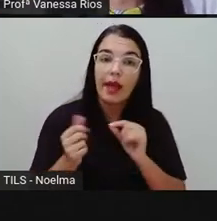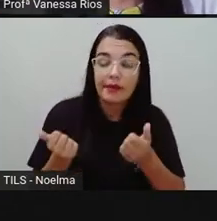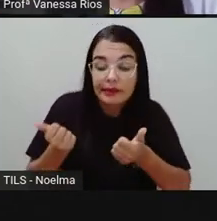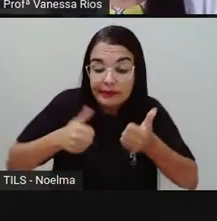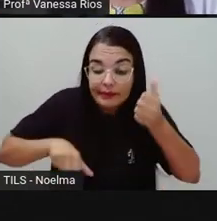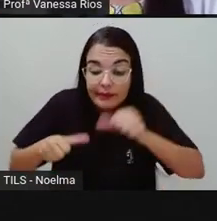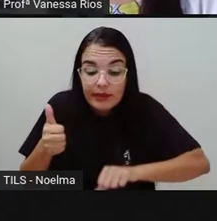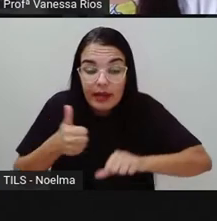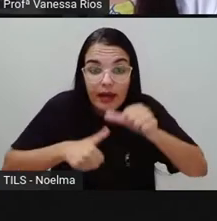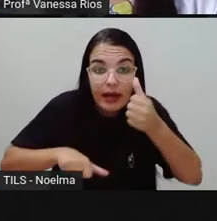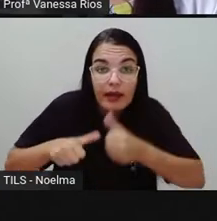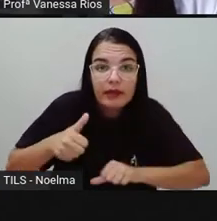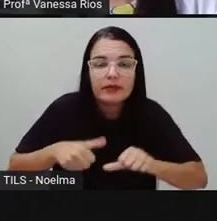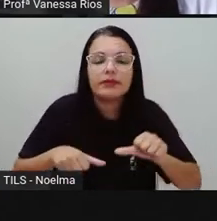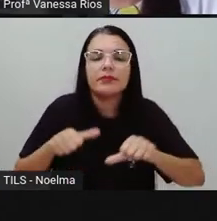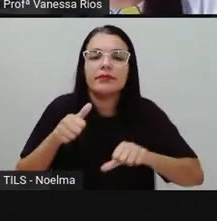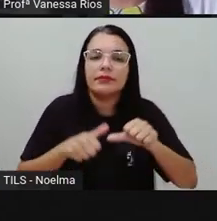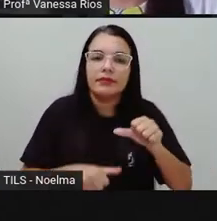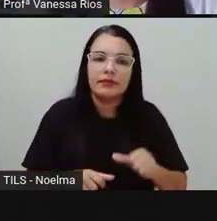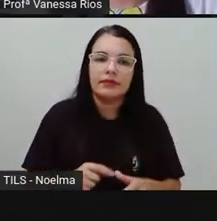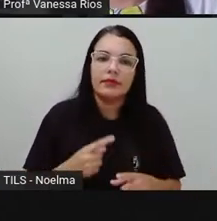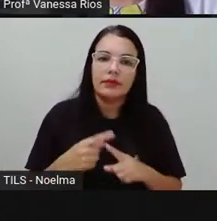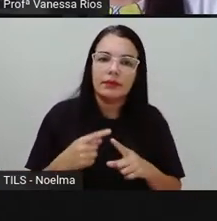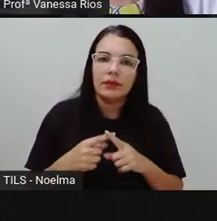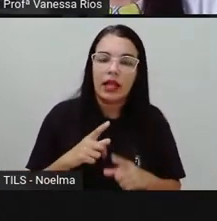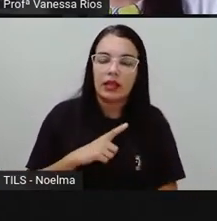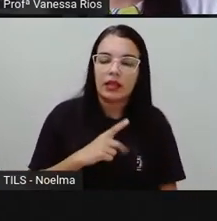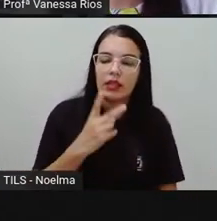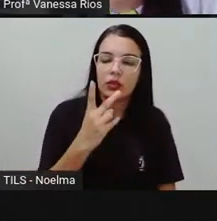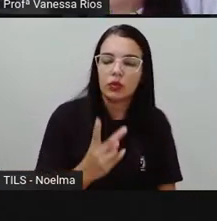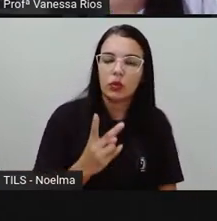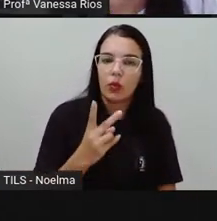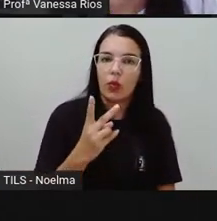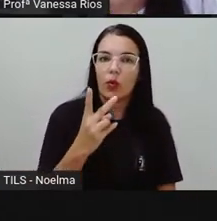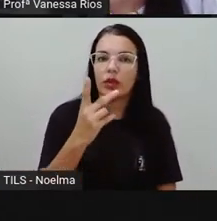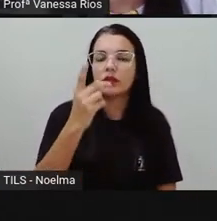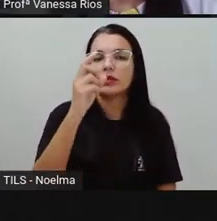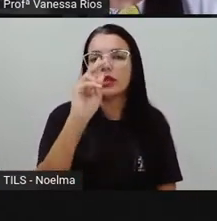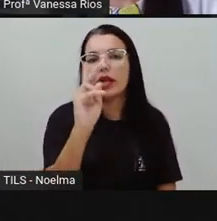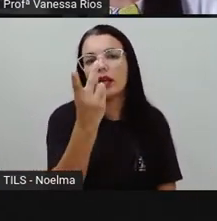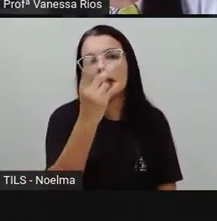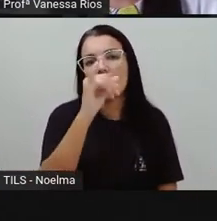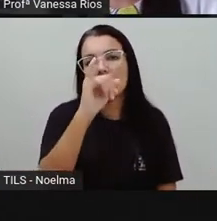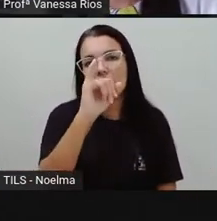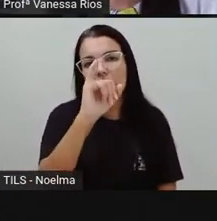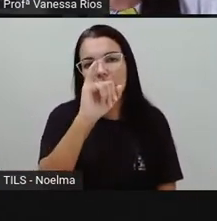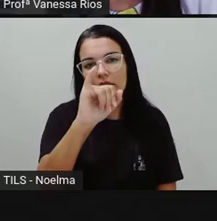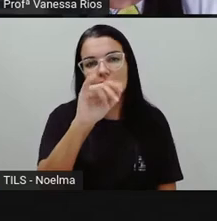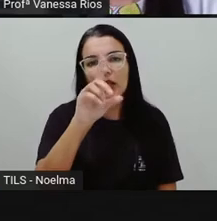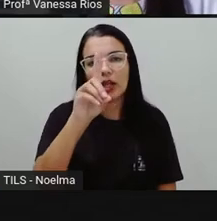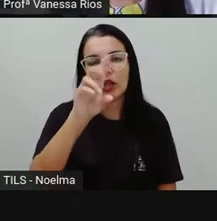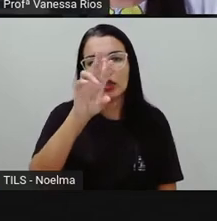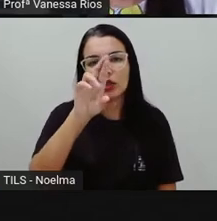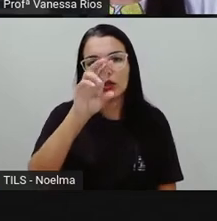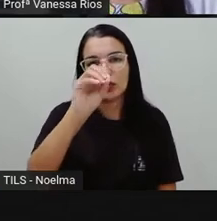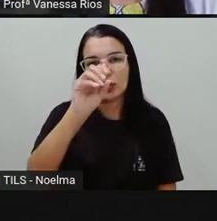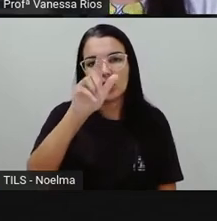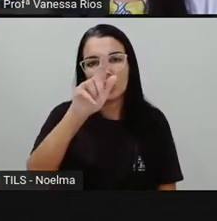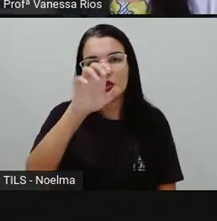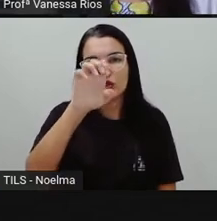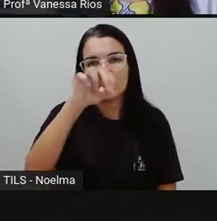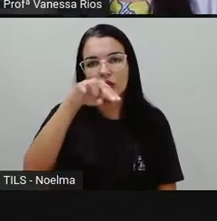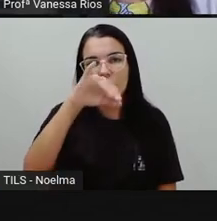gente entende que H2 corresponde à existência de dois átomos de hidrogênio ligados a um